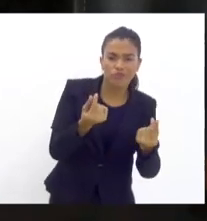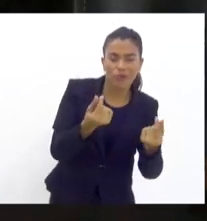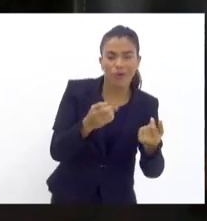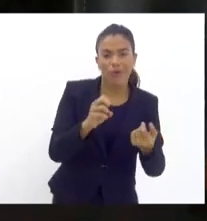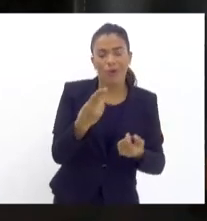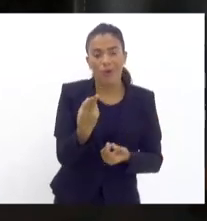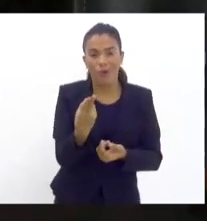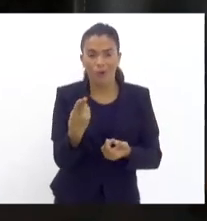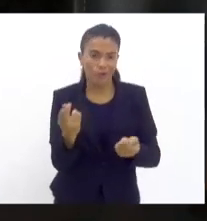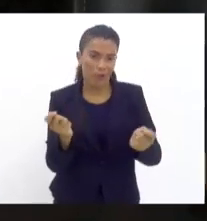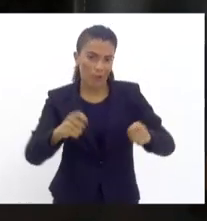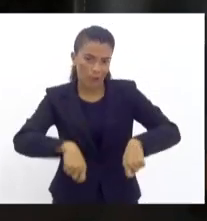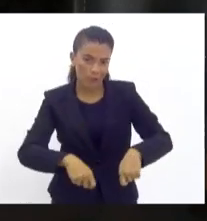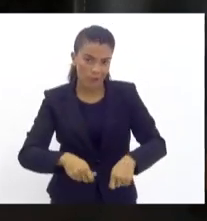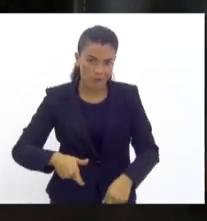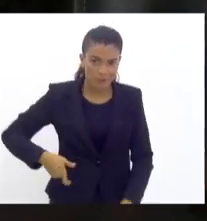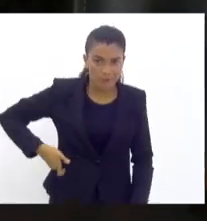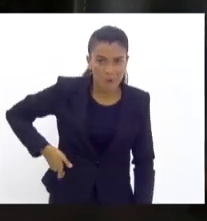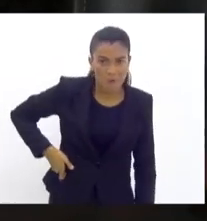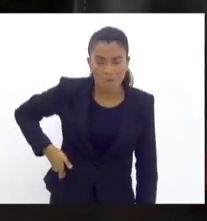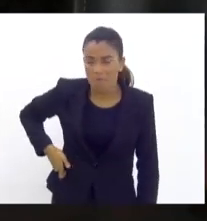arma de fogo,